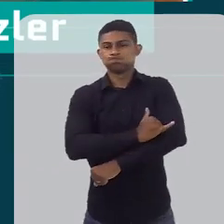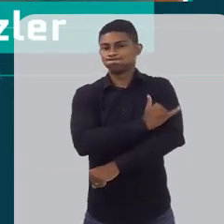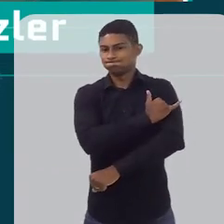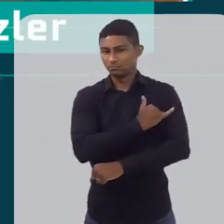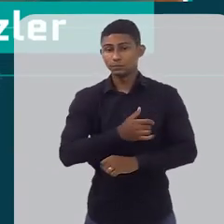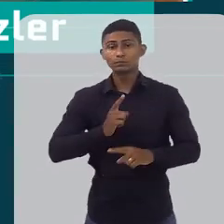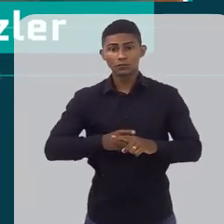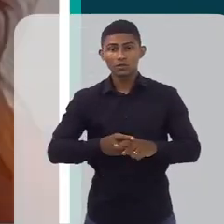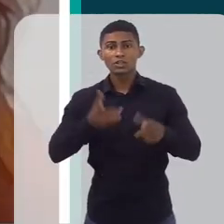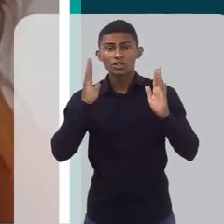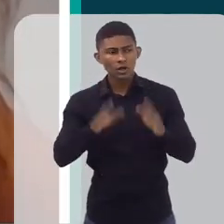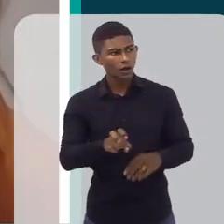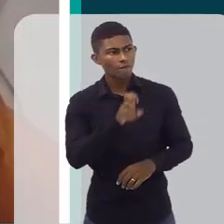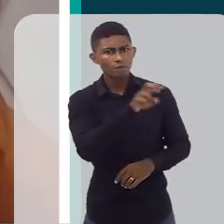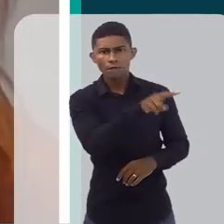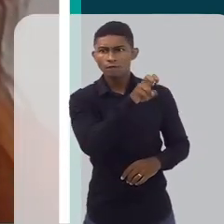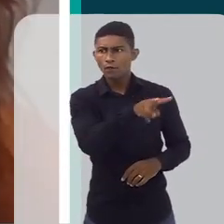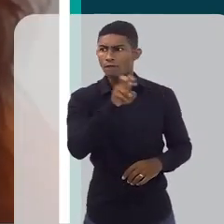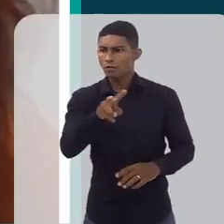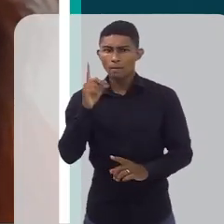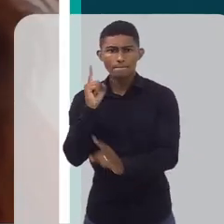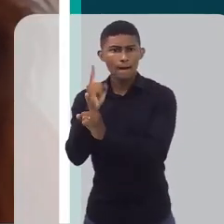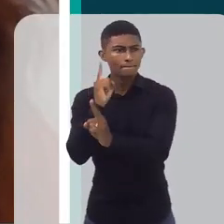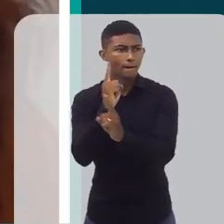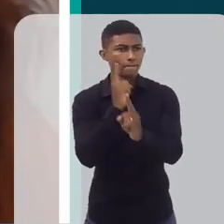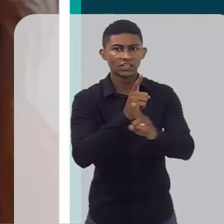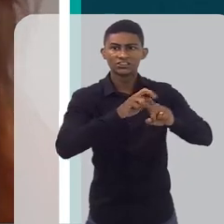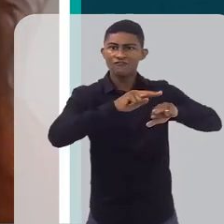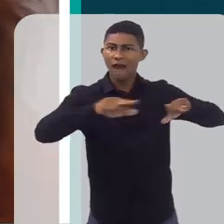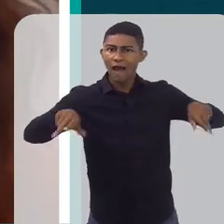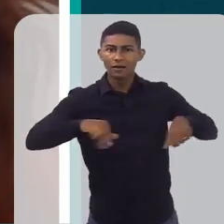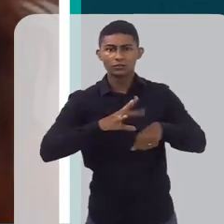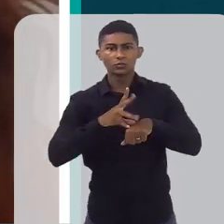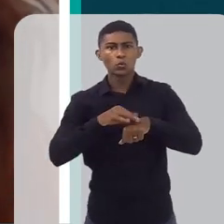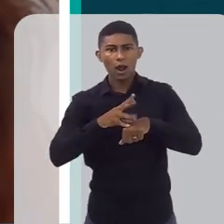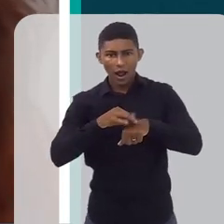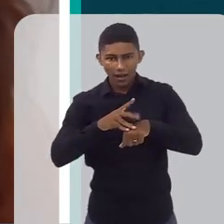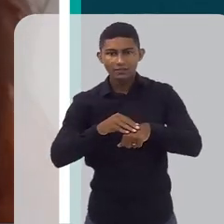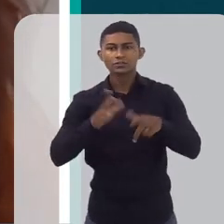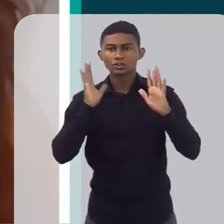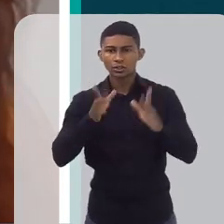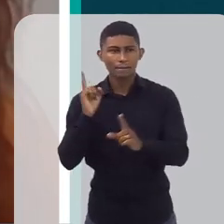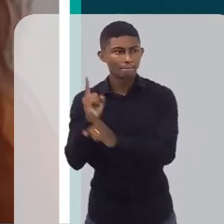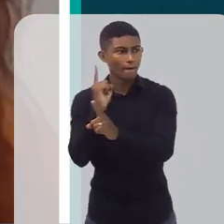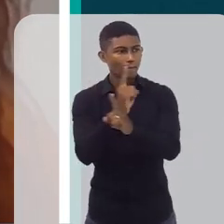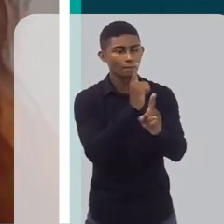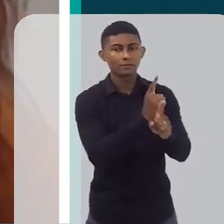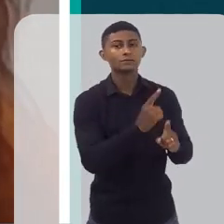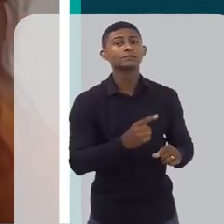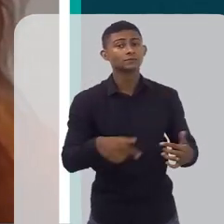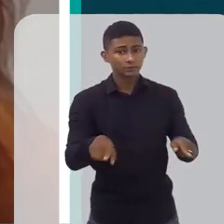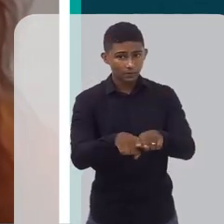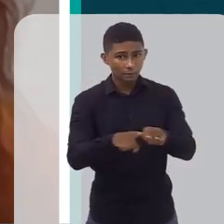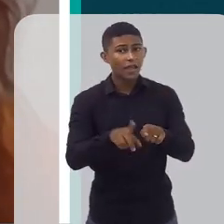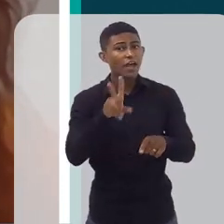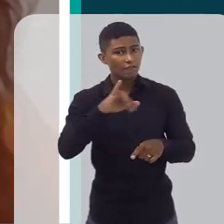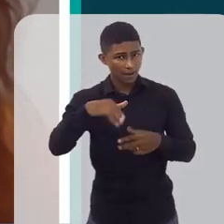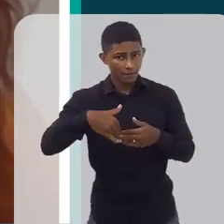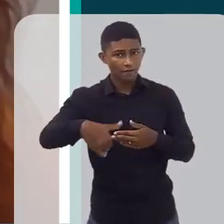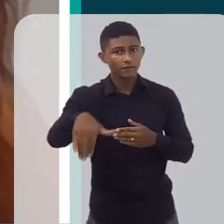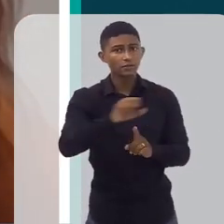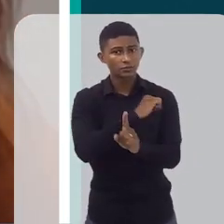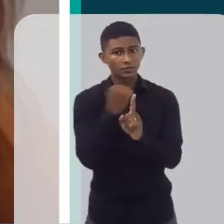como várias doenças, várias comorbidades, e isso vai se tornar um problema mais grave de saúde